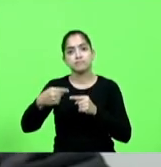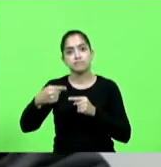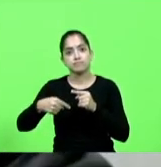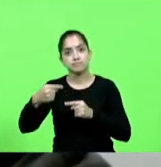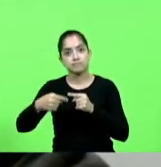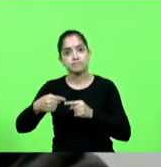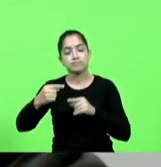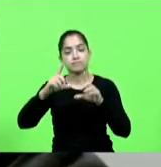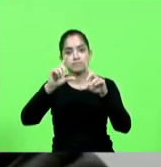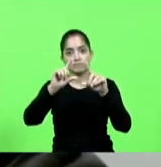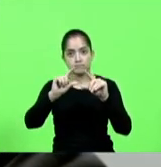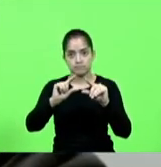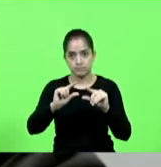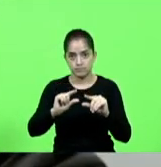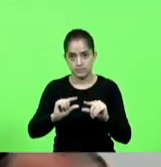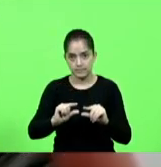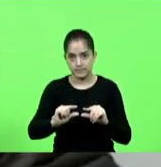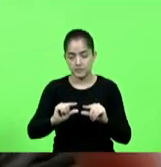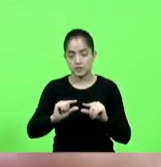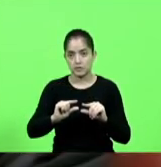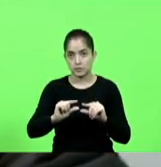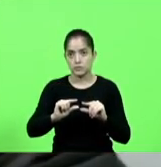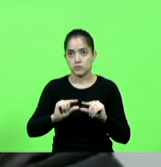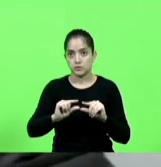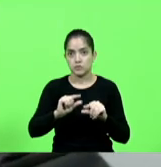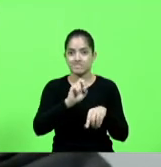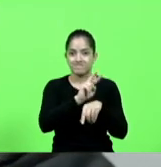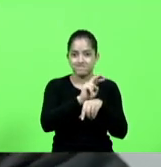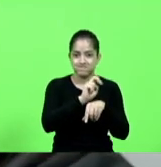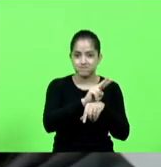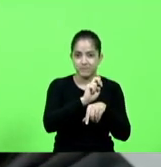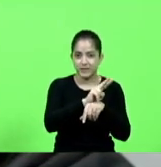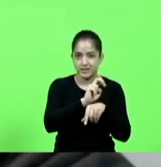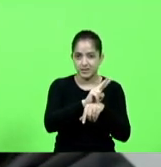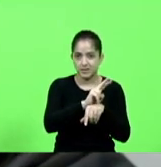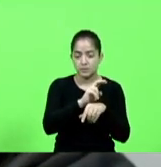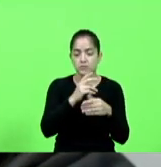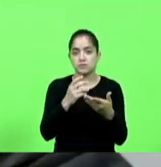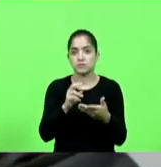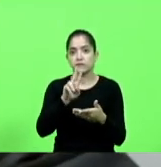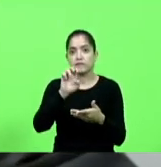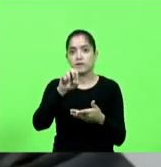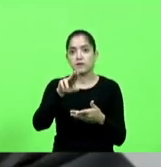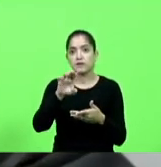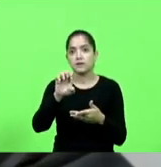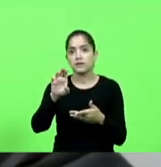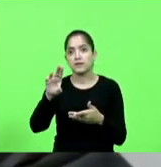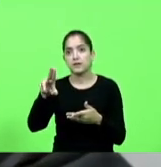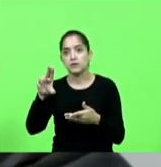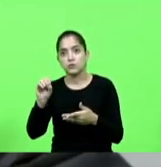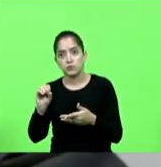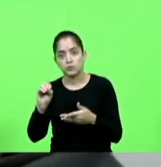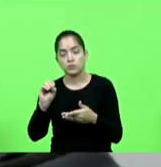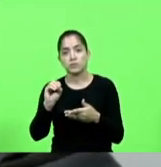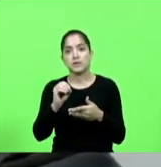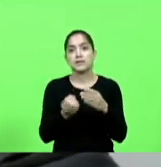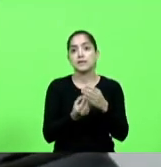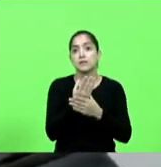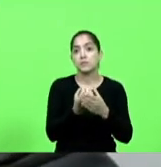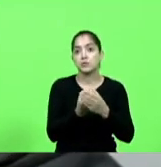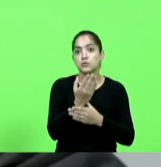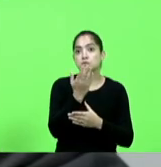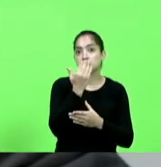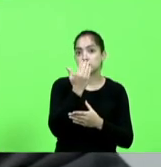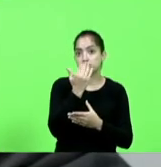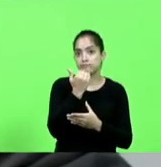redução de agrotóxicos na produção do alimento